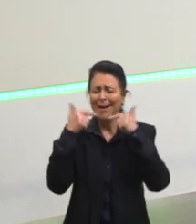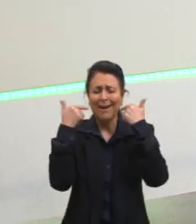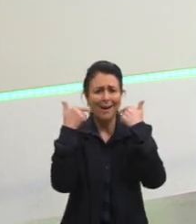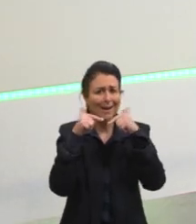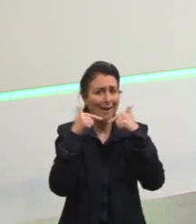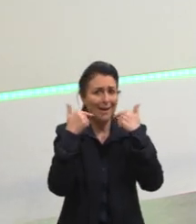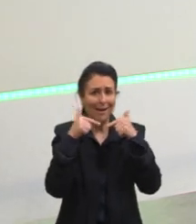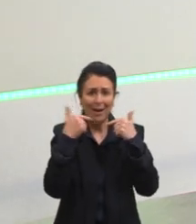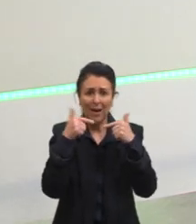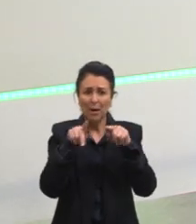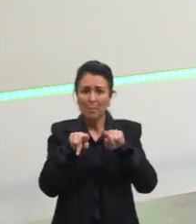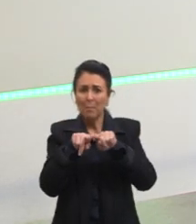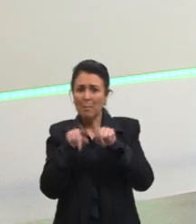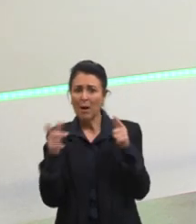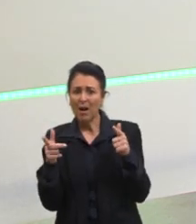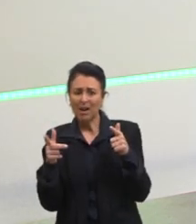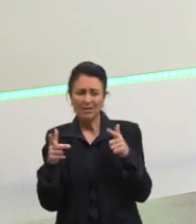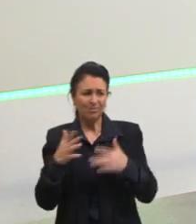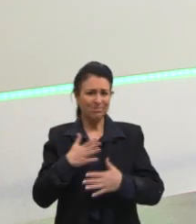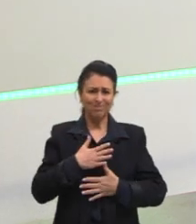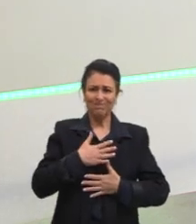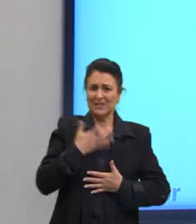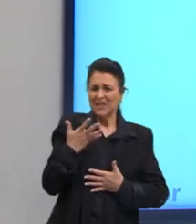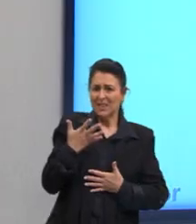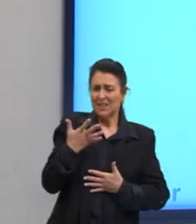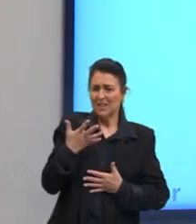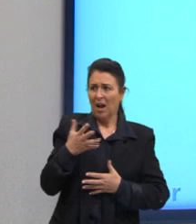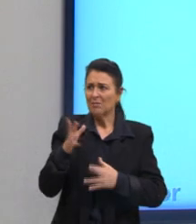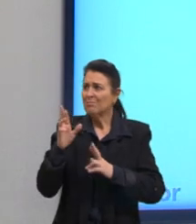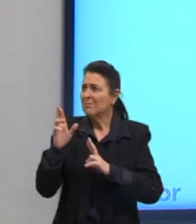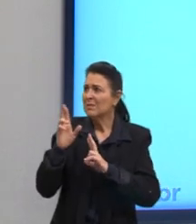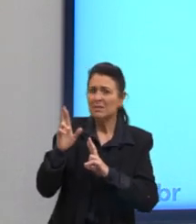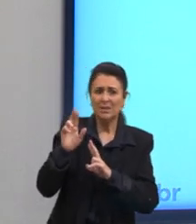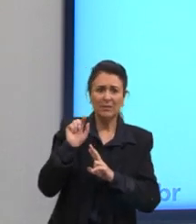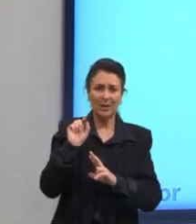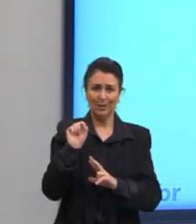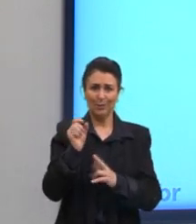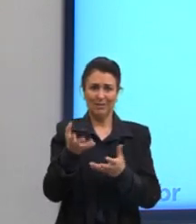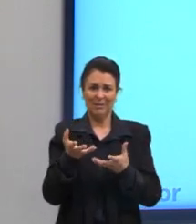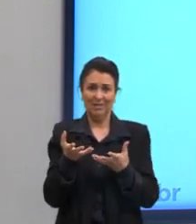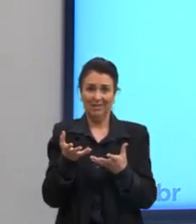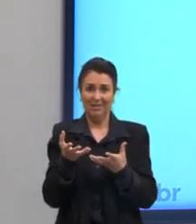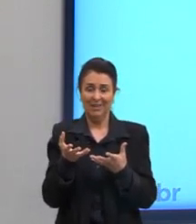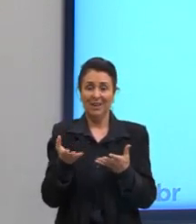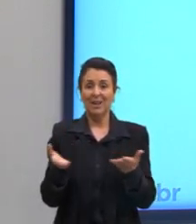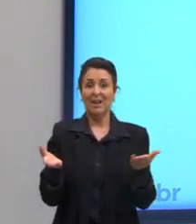dentro do texto. Então, vamos lá. Nós vamos ter aqui, gente,